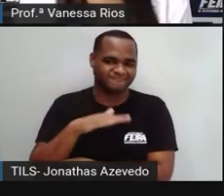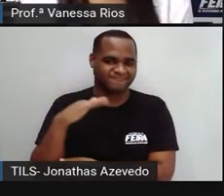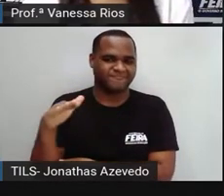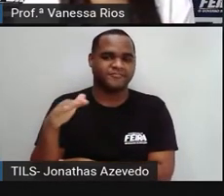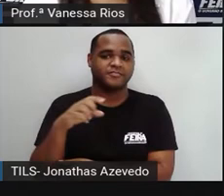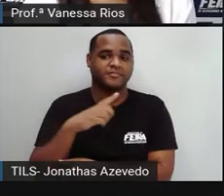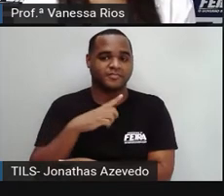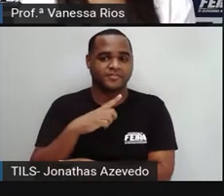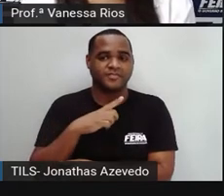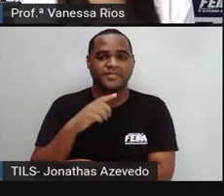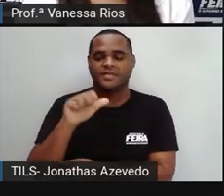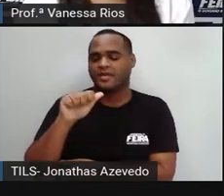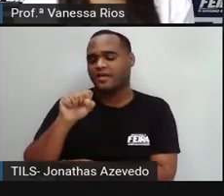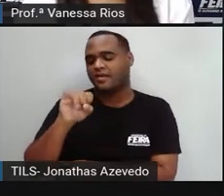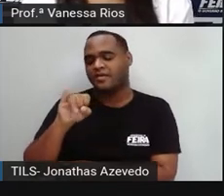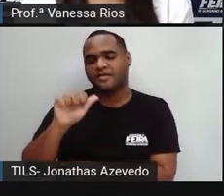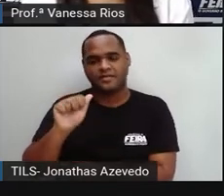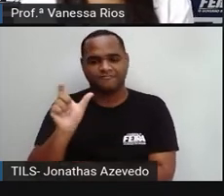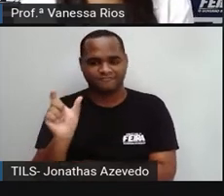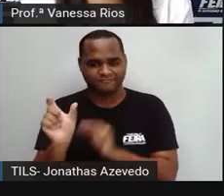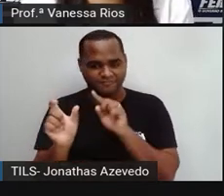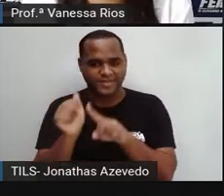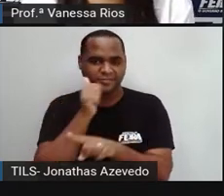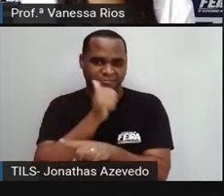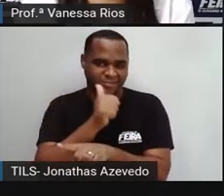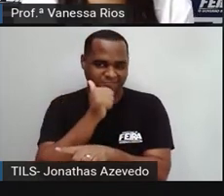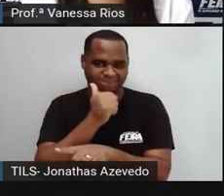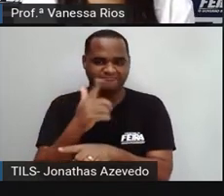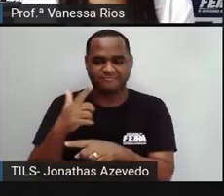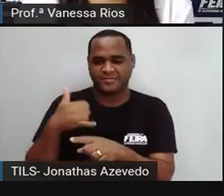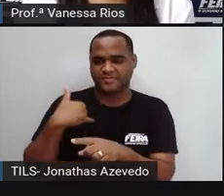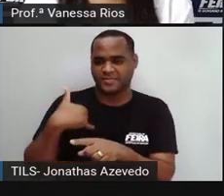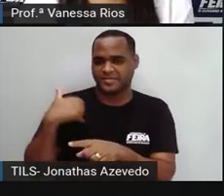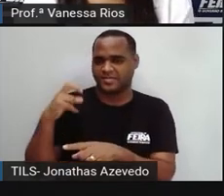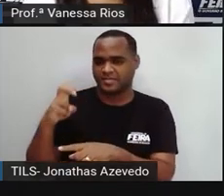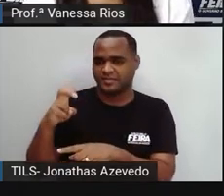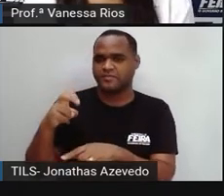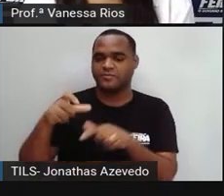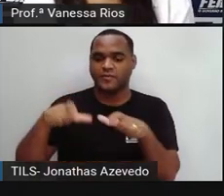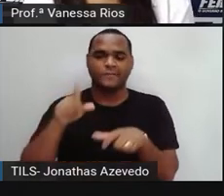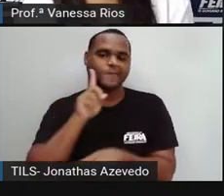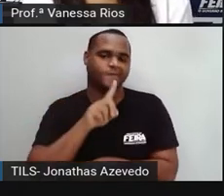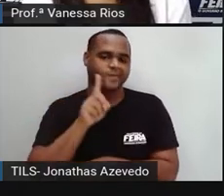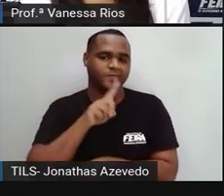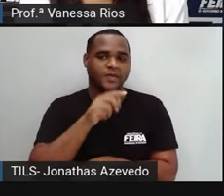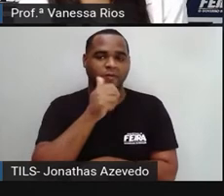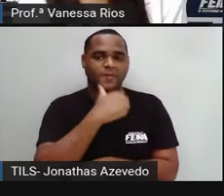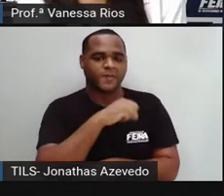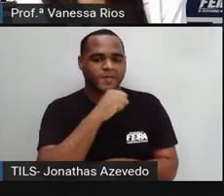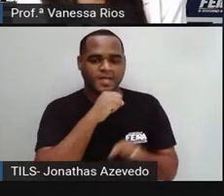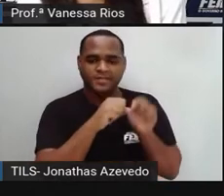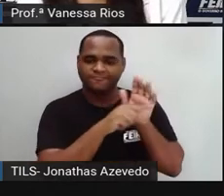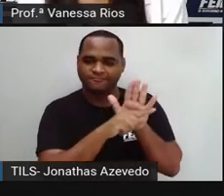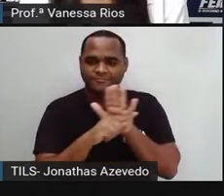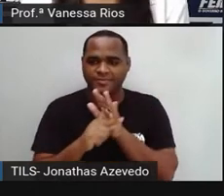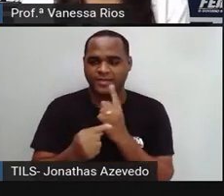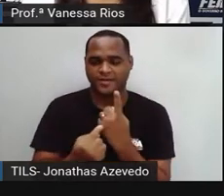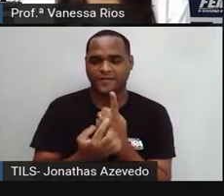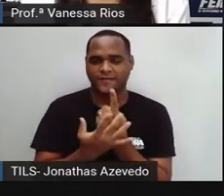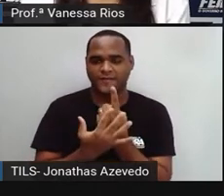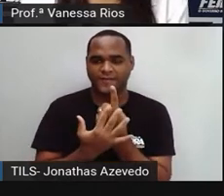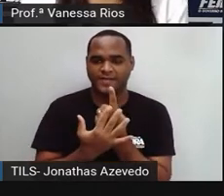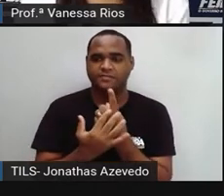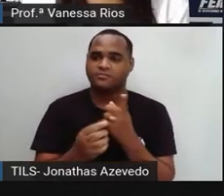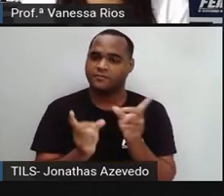Asia Newsom, de Detroit, nos Estados Unidos, começou a ajudar o pai, que era vendedor de velas, a